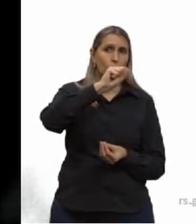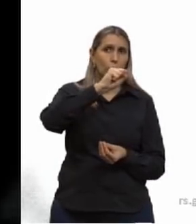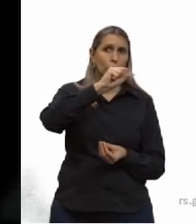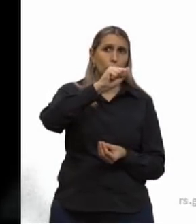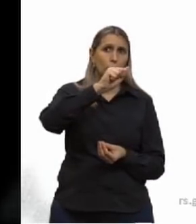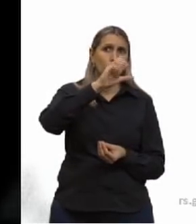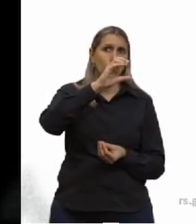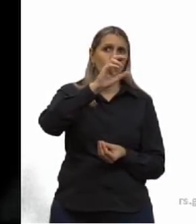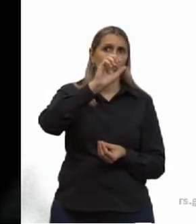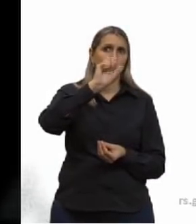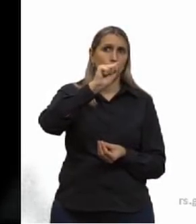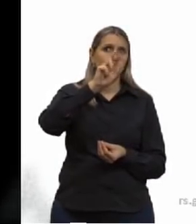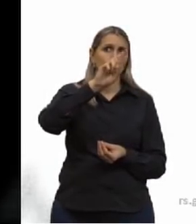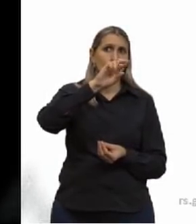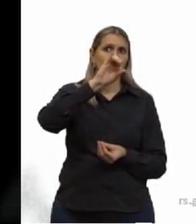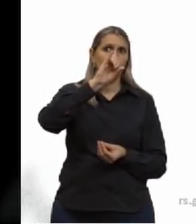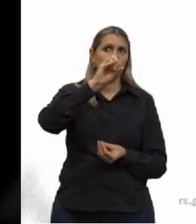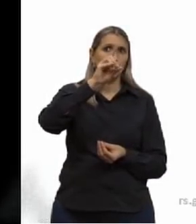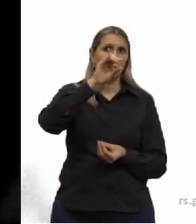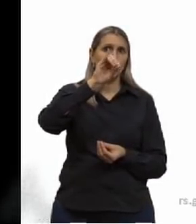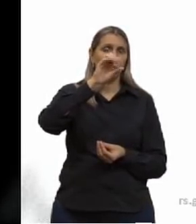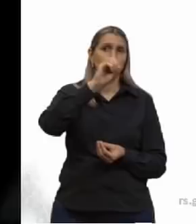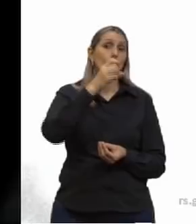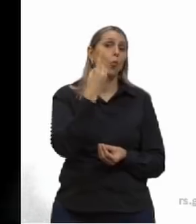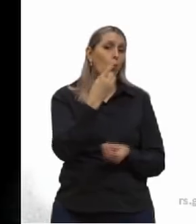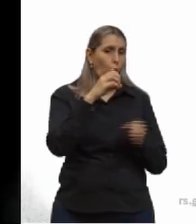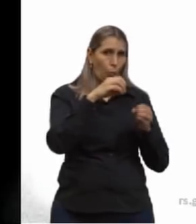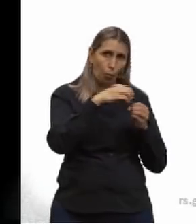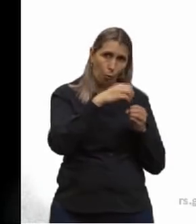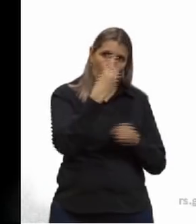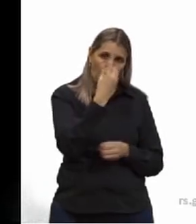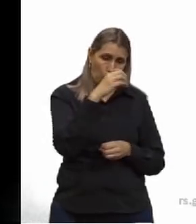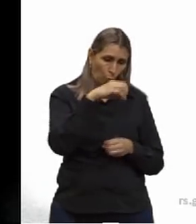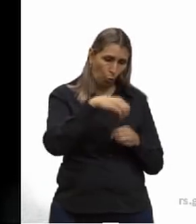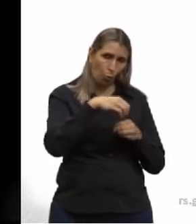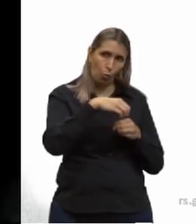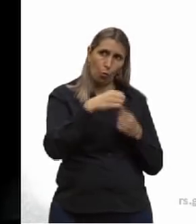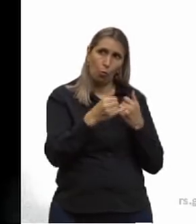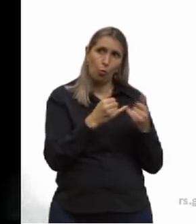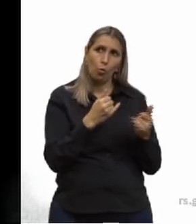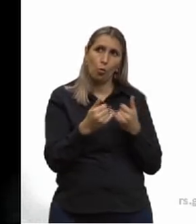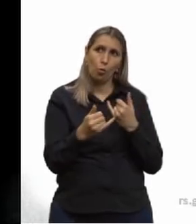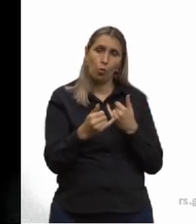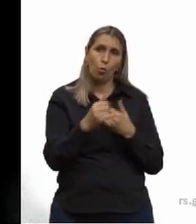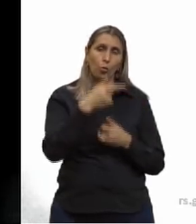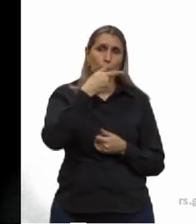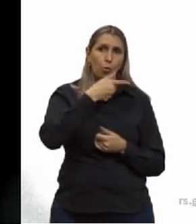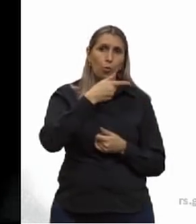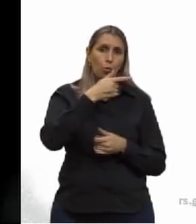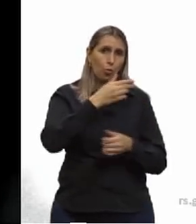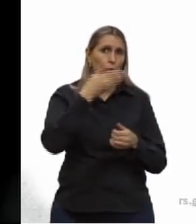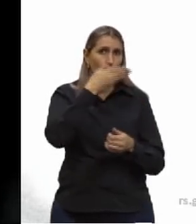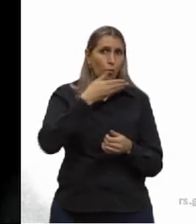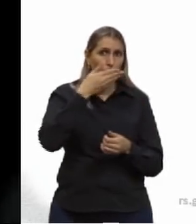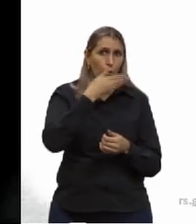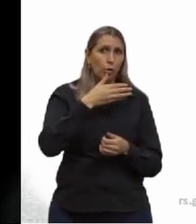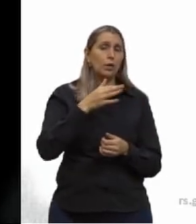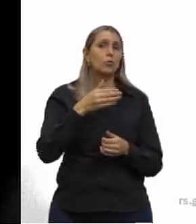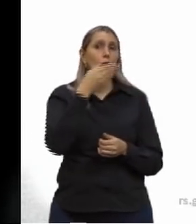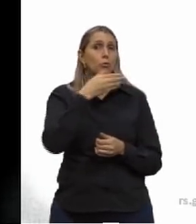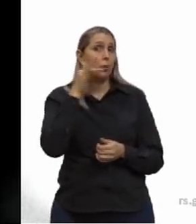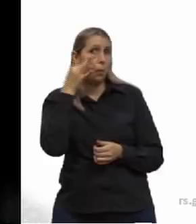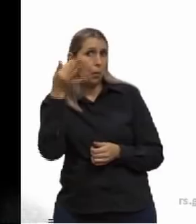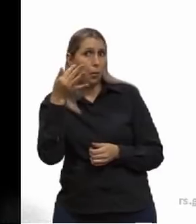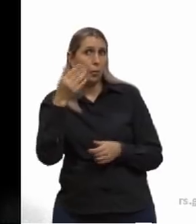que vai ser apenas uma molécula, que são, exemplo, da glicose, da frutose